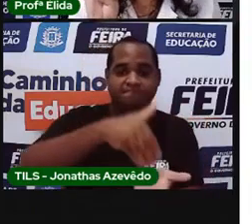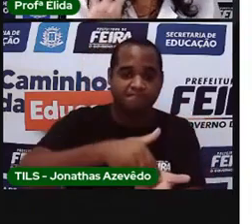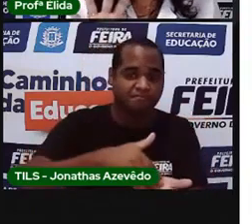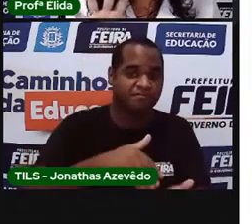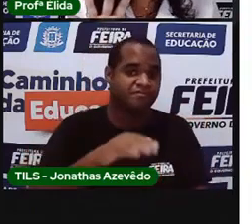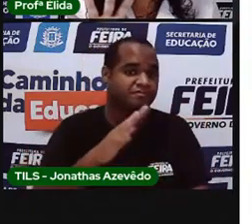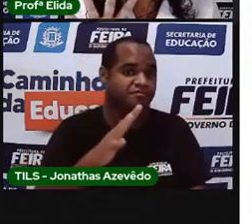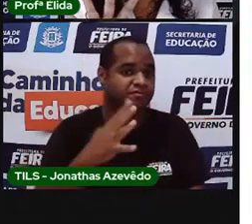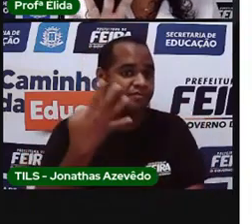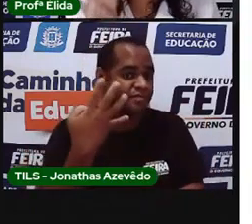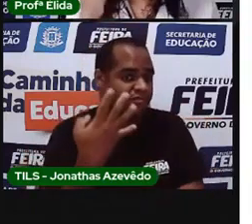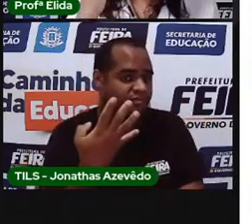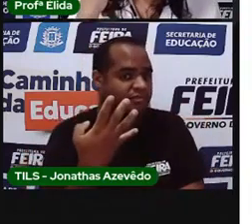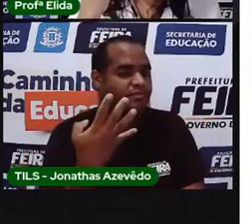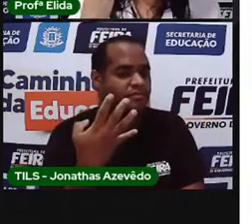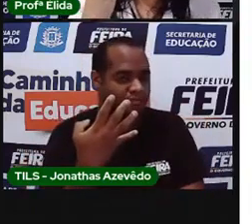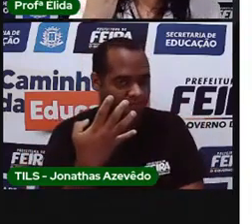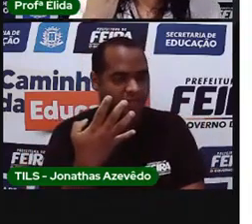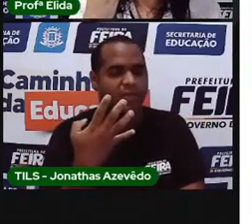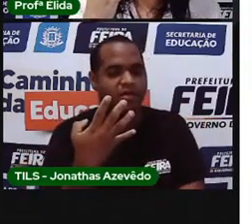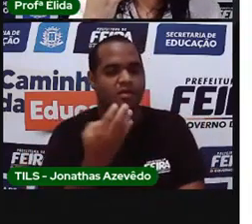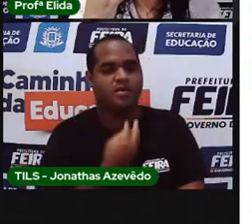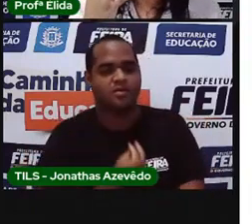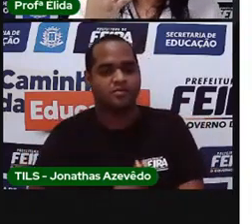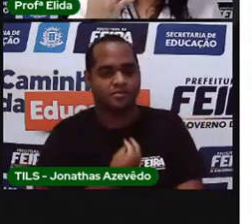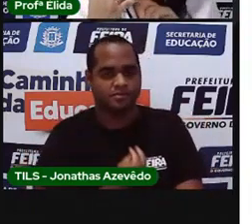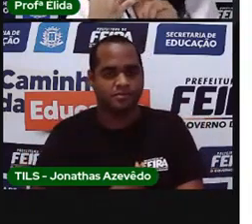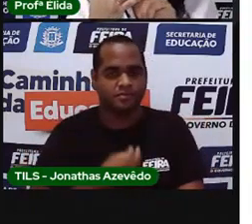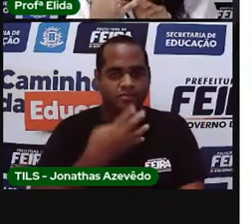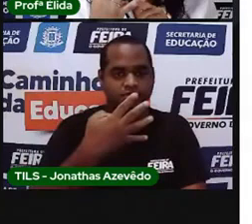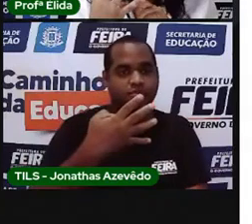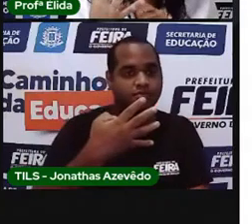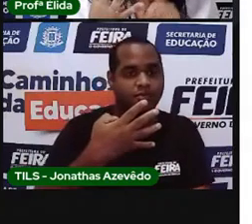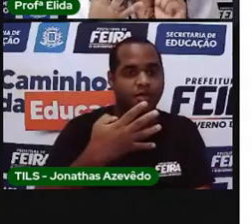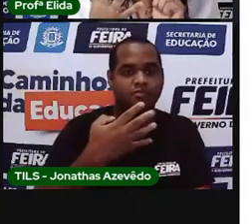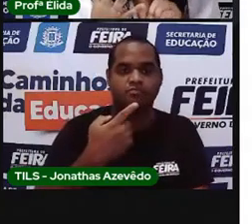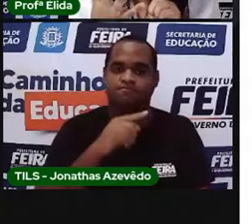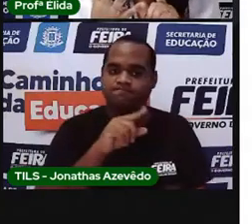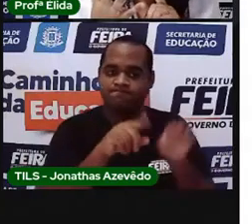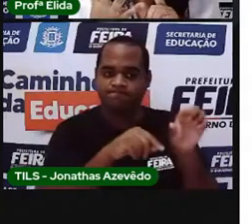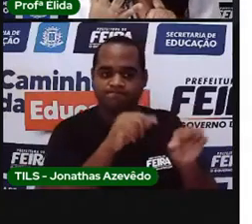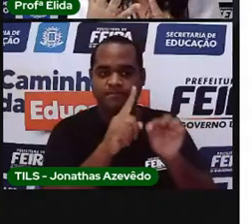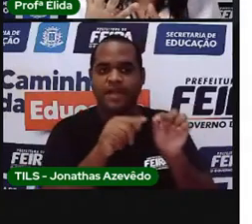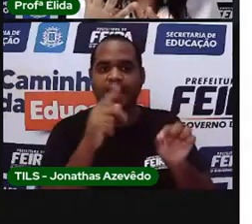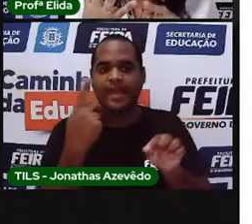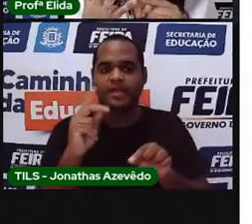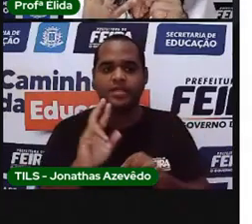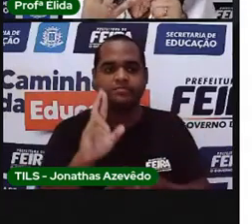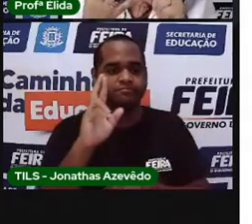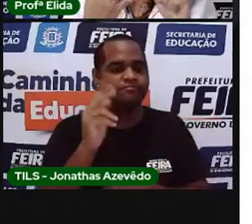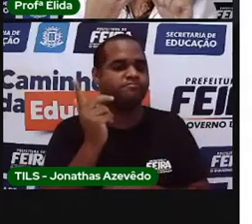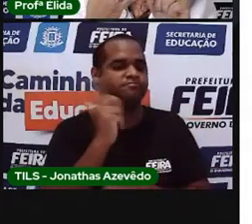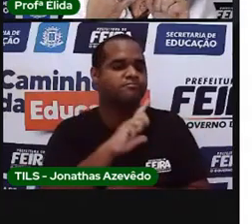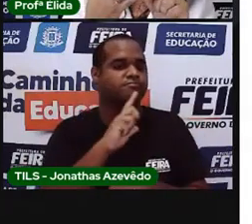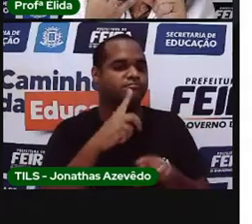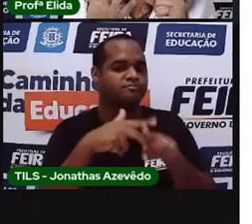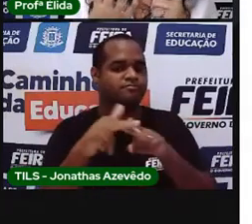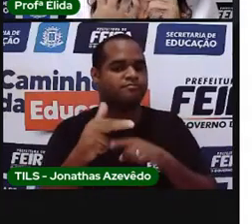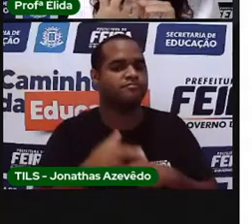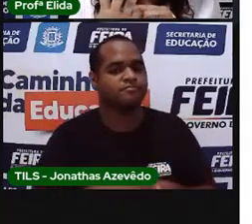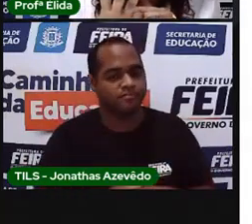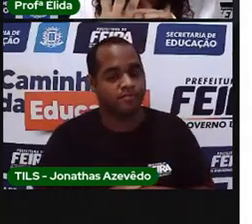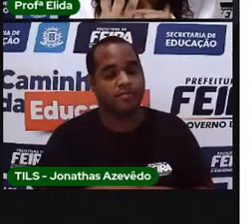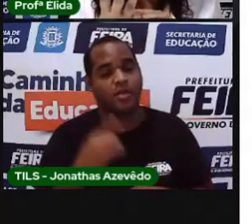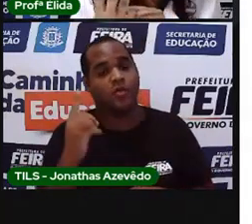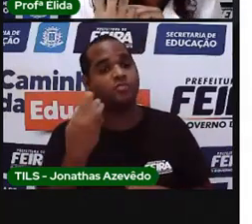sobram quatro times. Quatro times para escolher o vencedor. Um